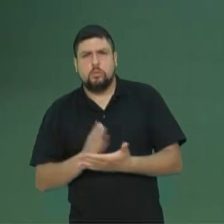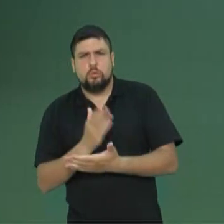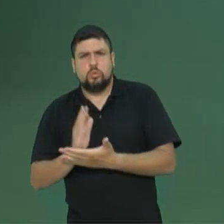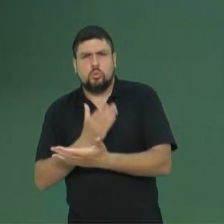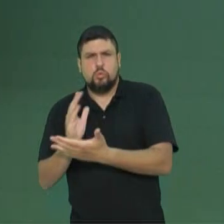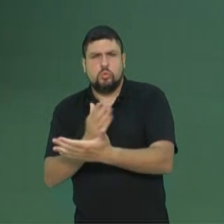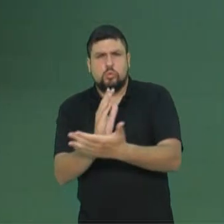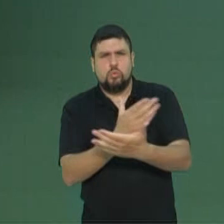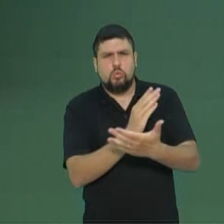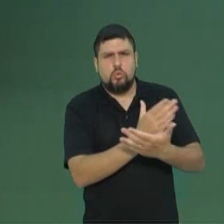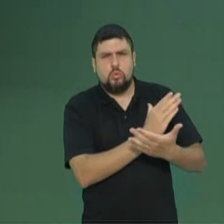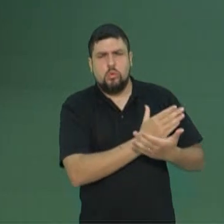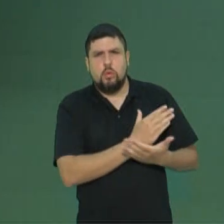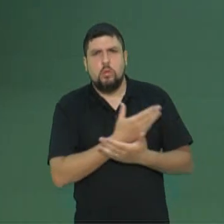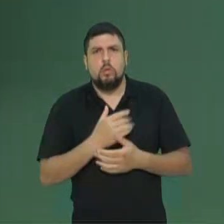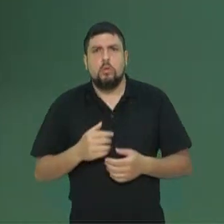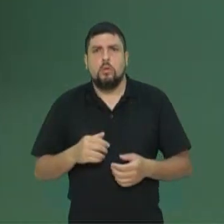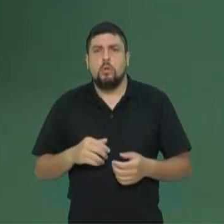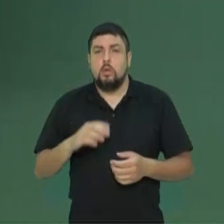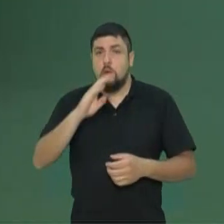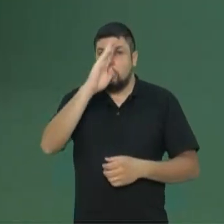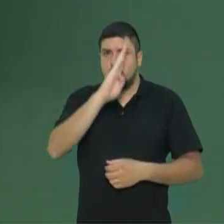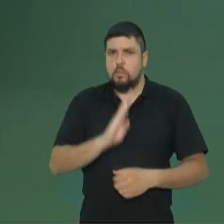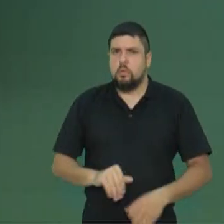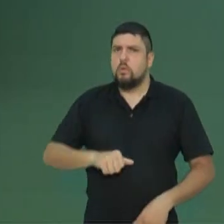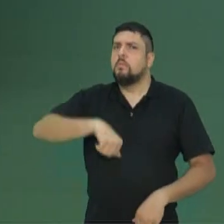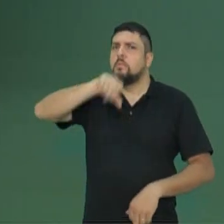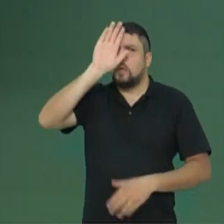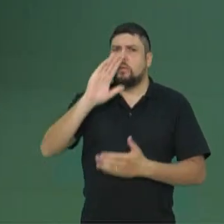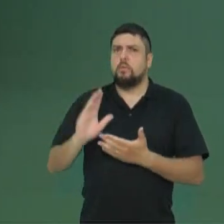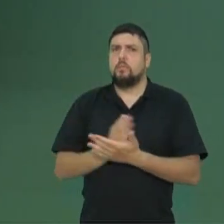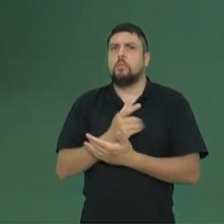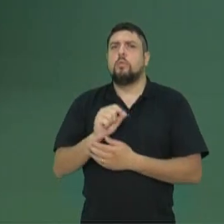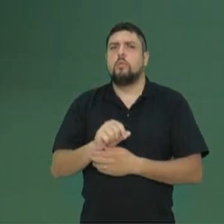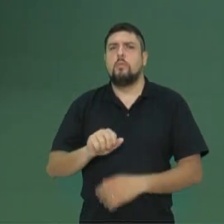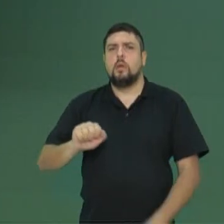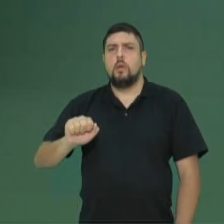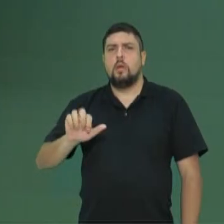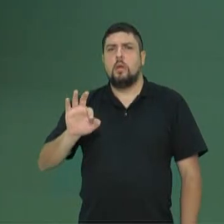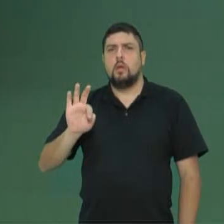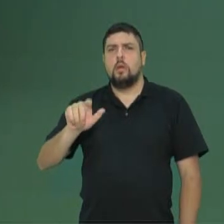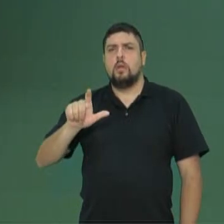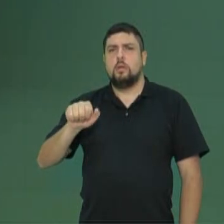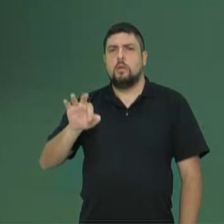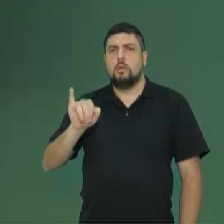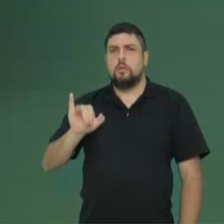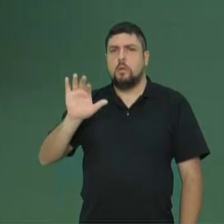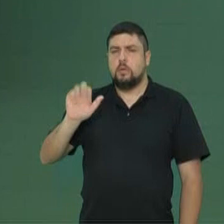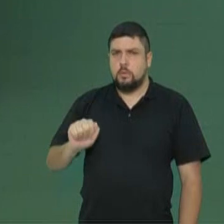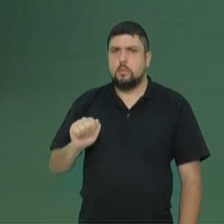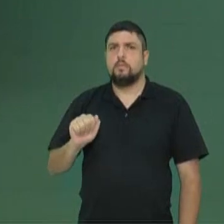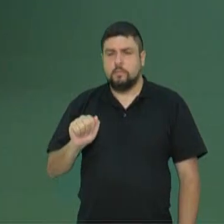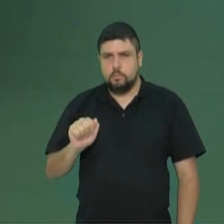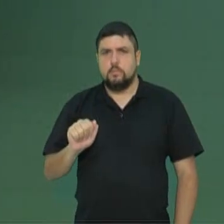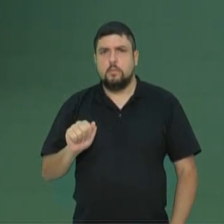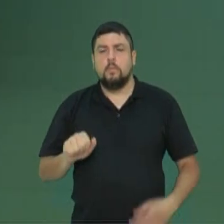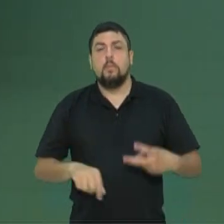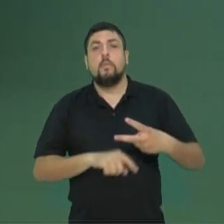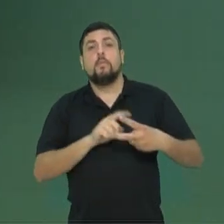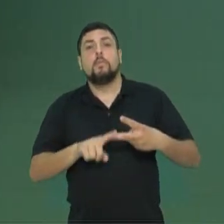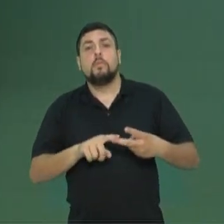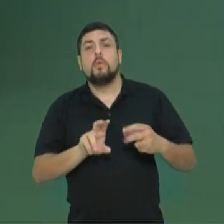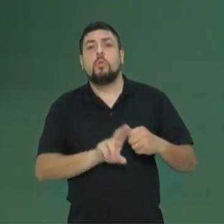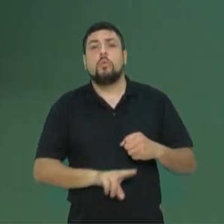o tipo vegetal mais devastado é a floresta atlântica, que é onde estão as nossas maiores cidades. E depois, para o uso agrícola,